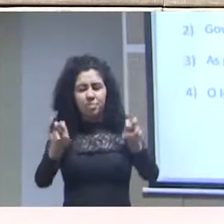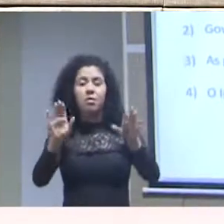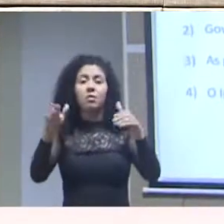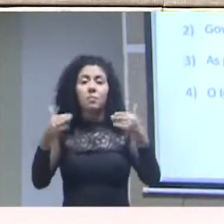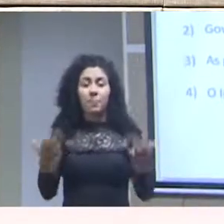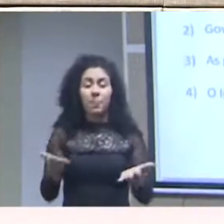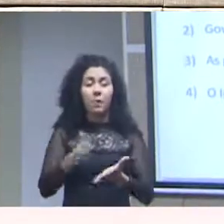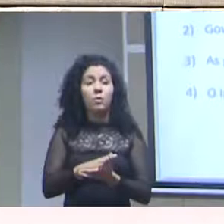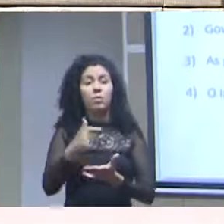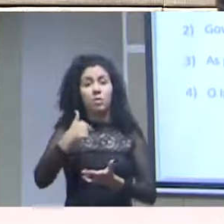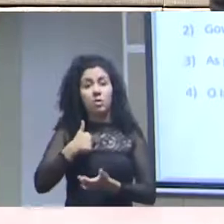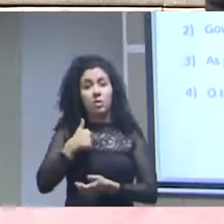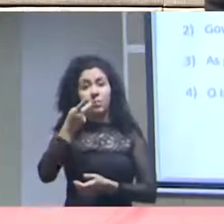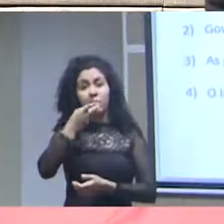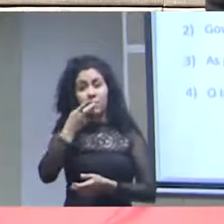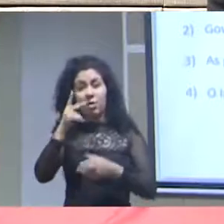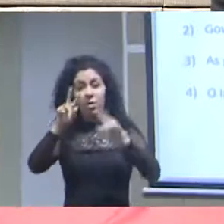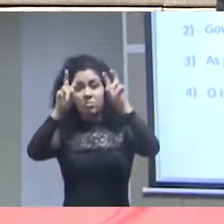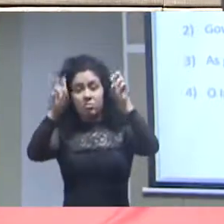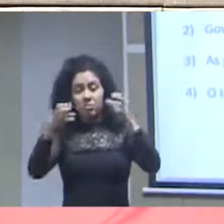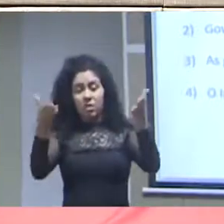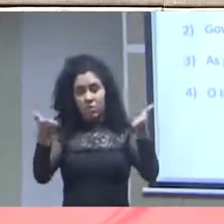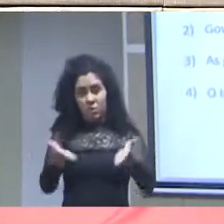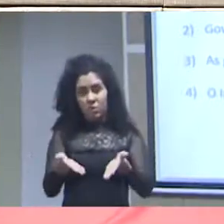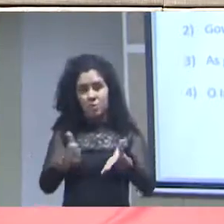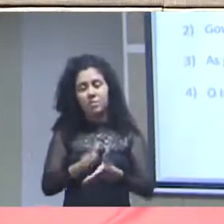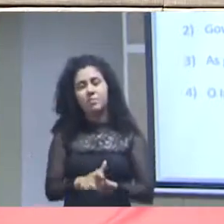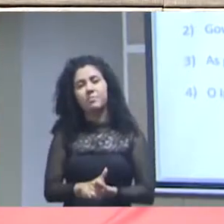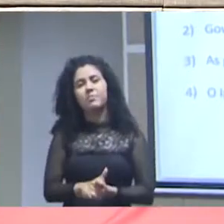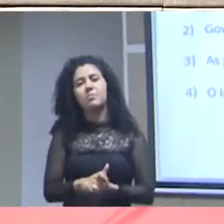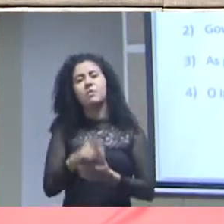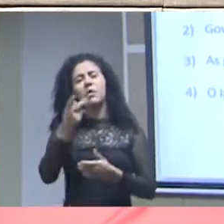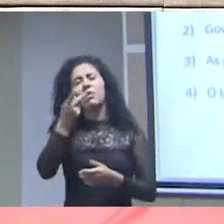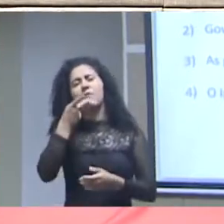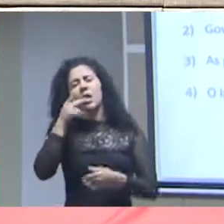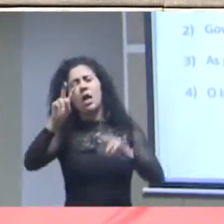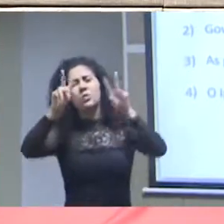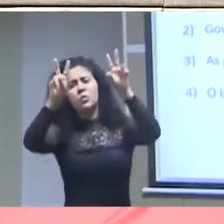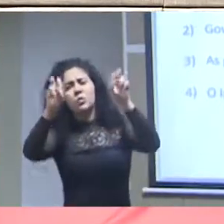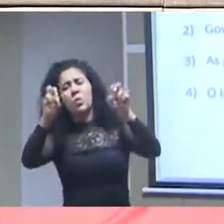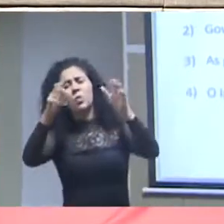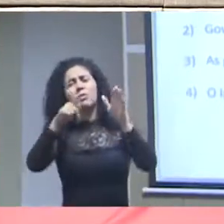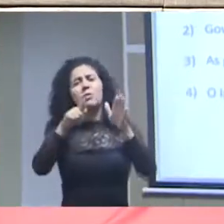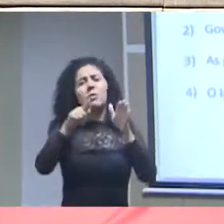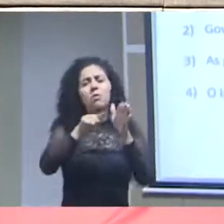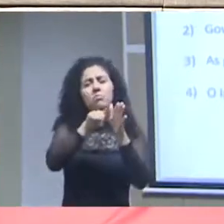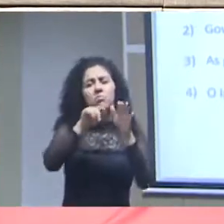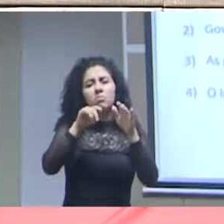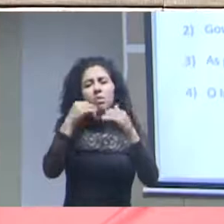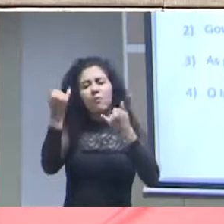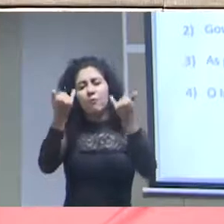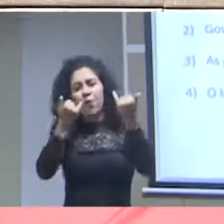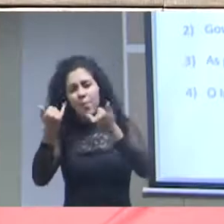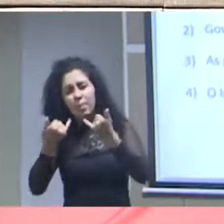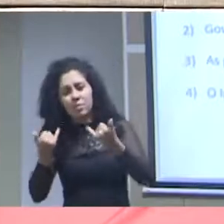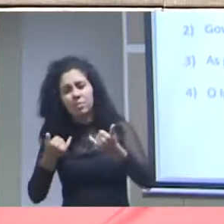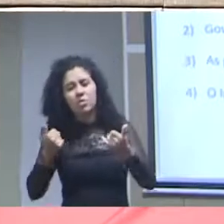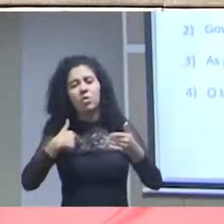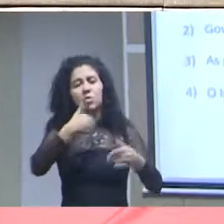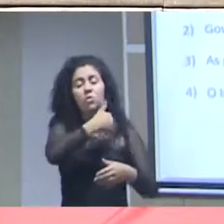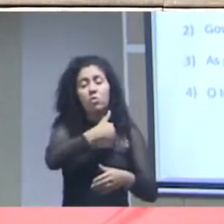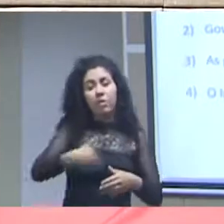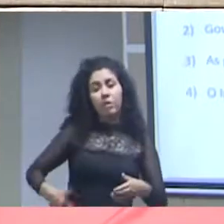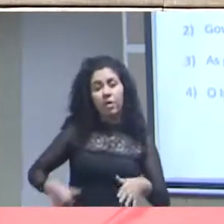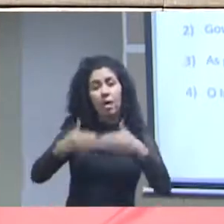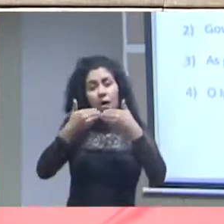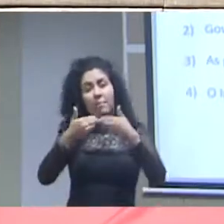e o que eu vou tratar aqui na perspectiva de dados abertos governo aberto ciência aberta